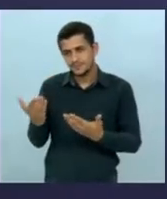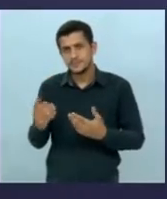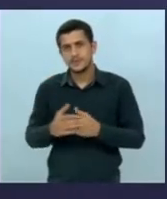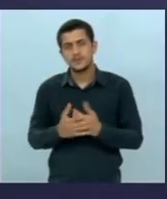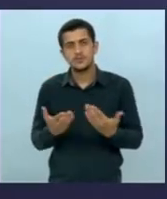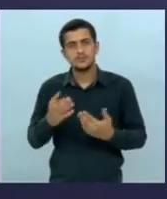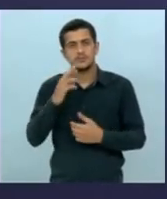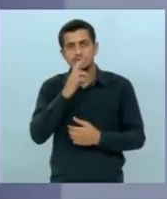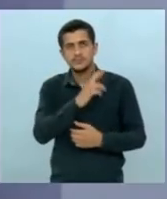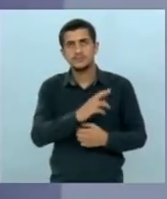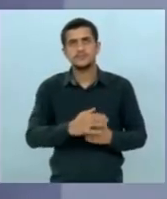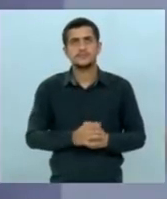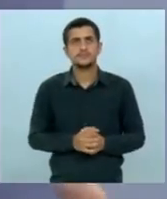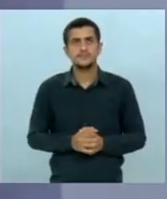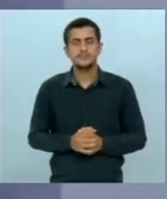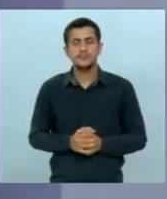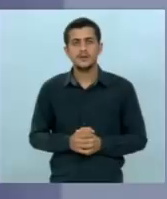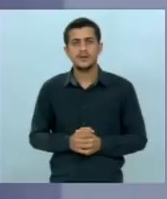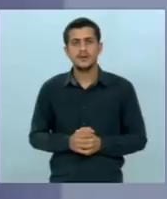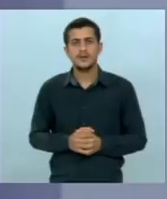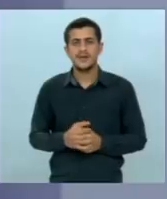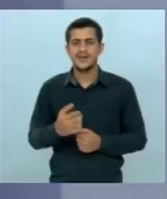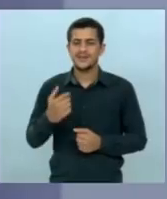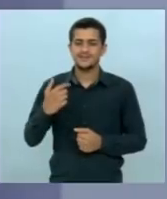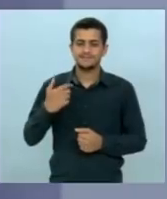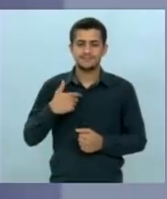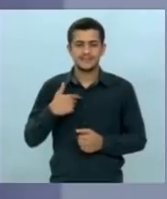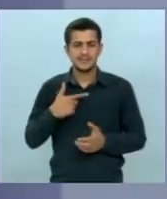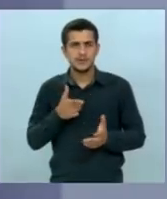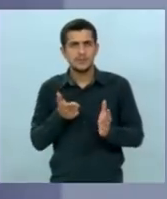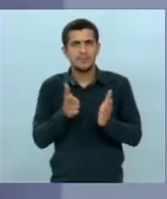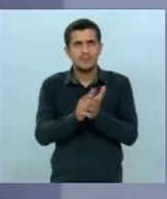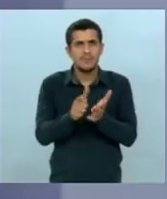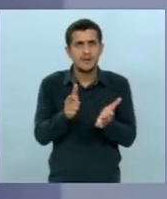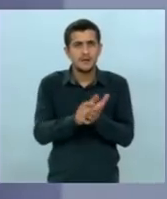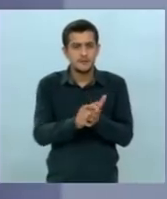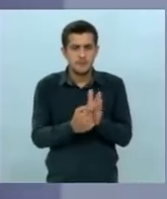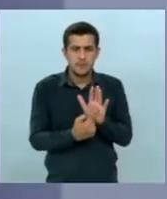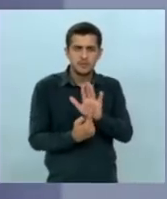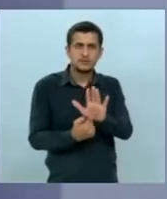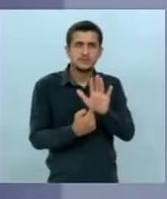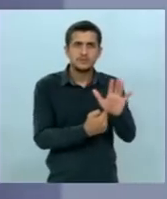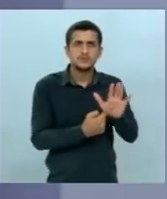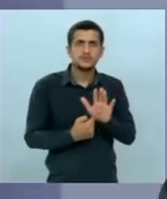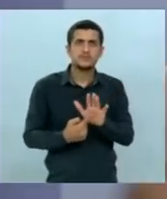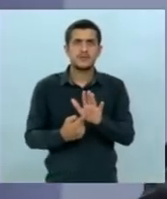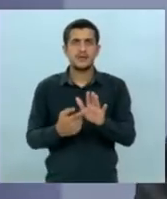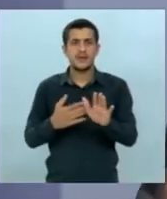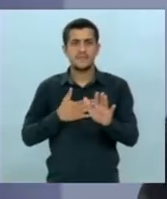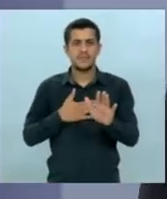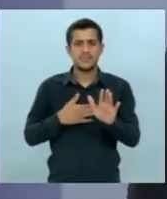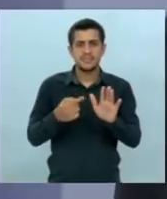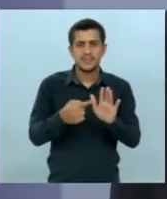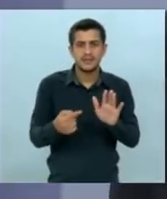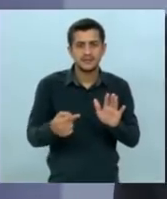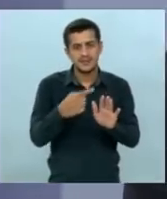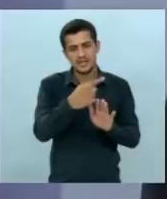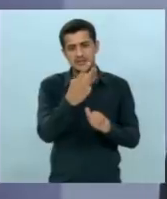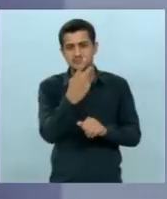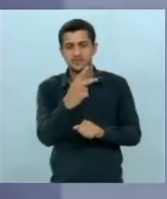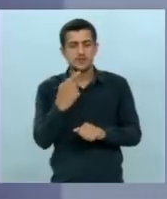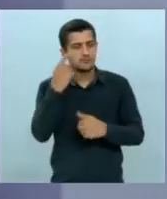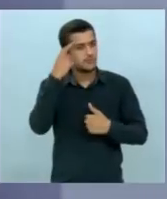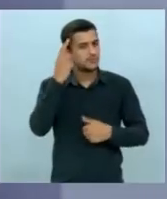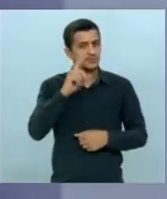minuto para a tréplica eu não vou mostrar as certidões porque elas são todas negativas as minhas as suas eu não sei porque você